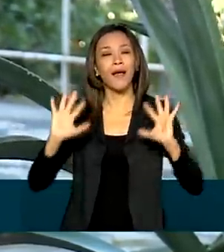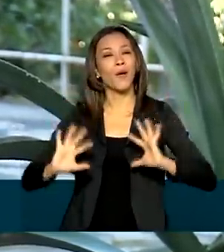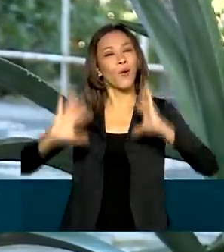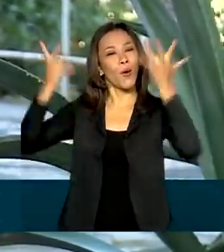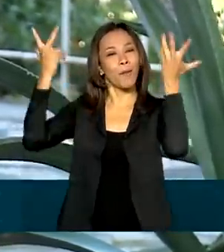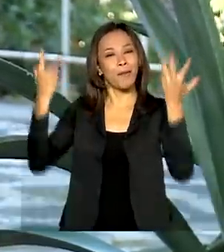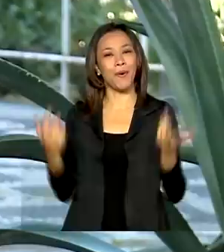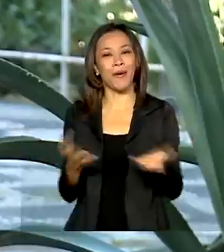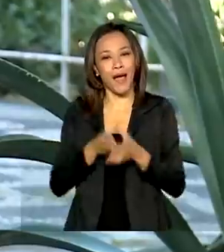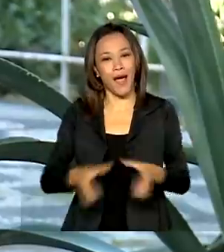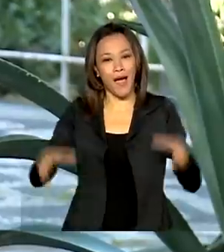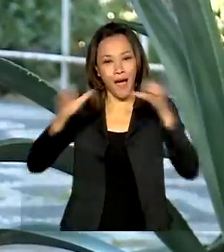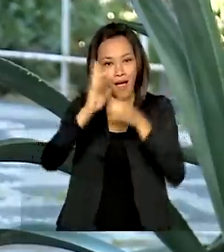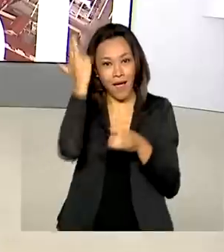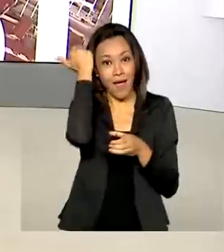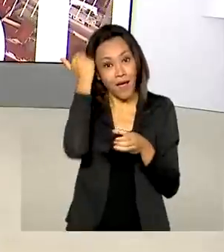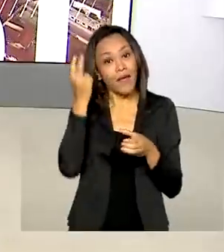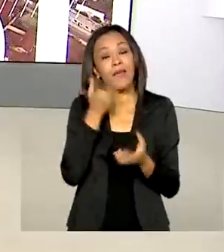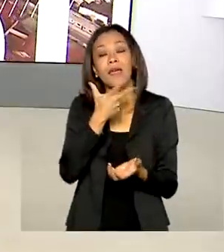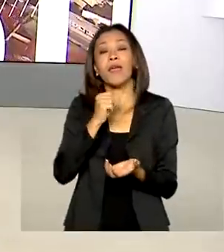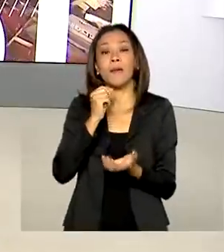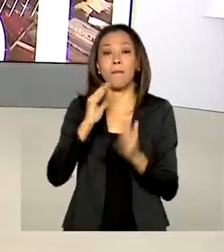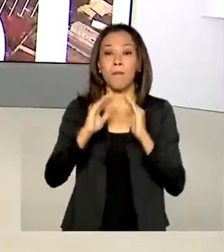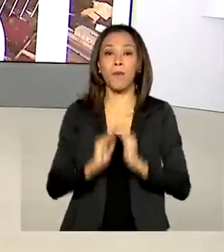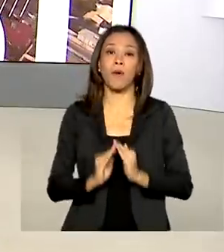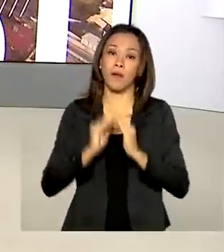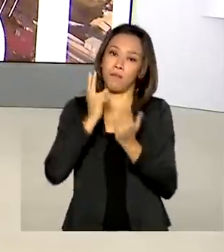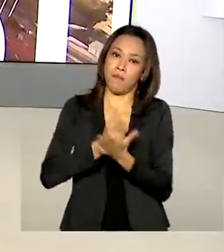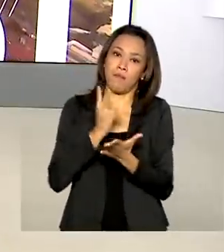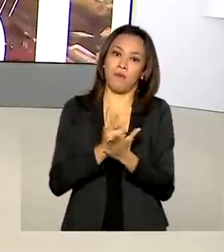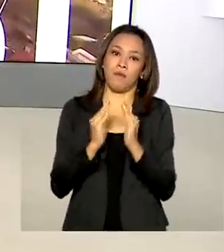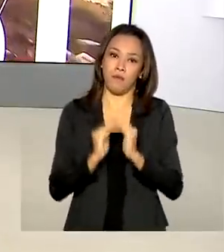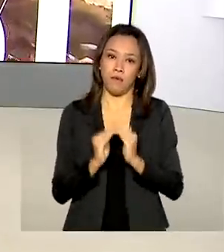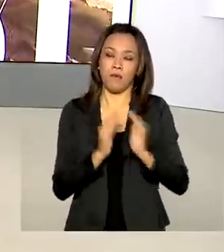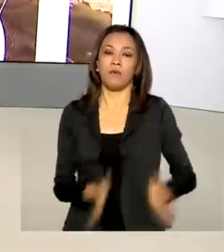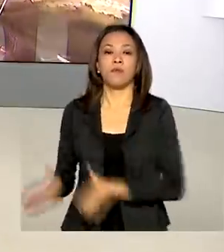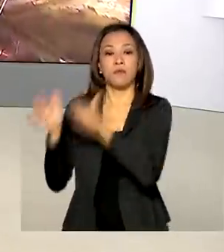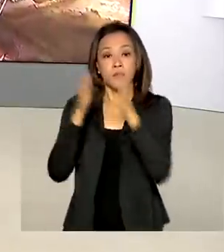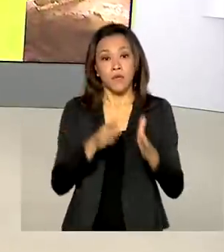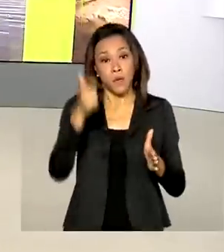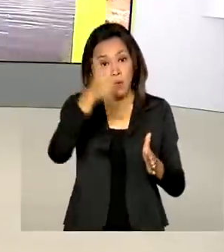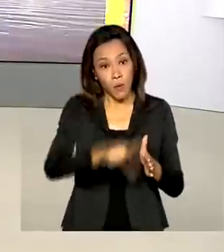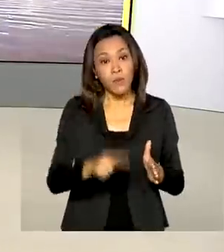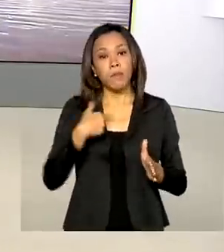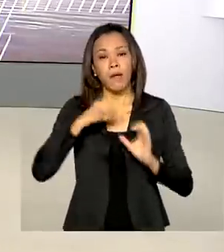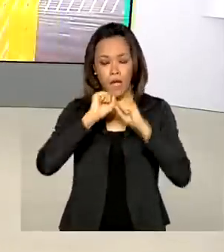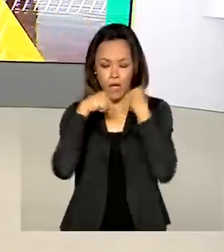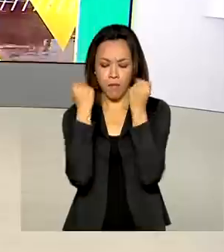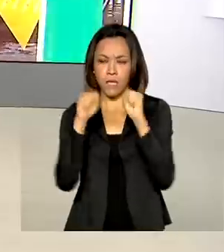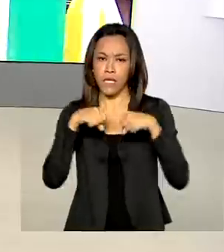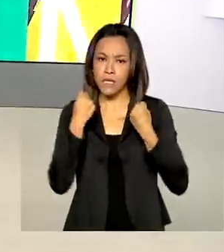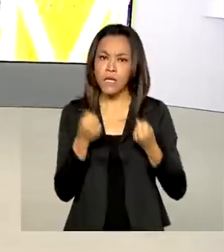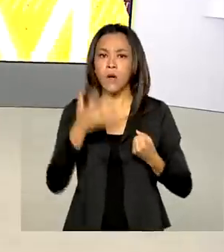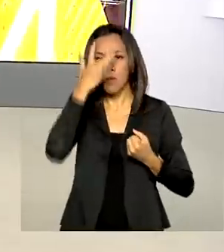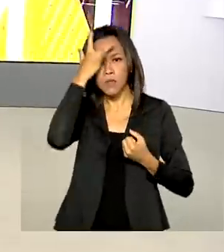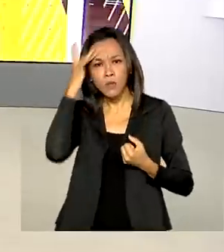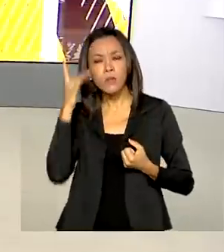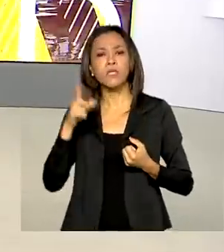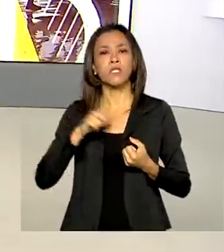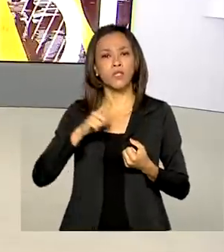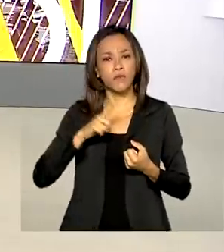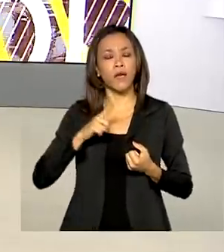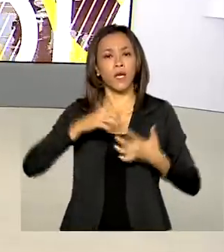é com quem mora na mesma casa. Uma iniciativa de reabilitação para pacientes que tiveram Covid-19 e também doenças